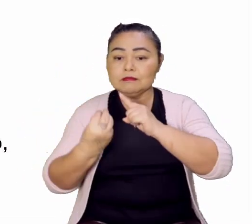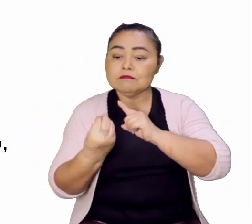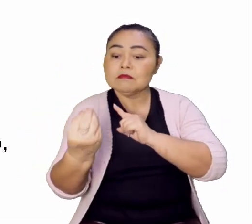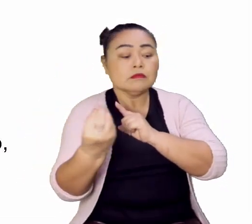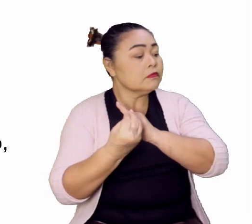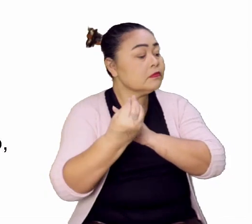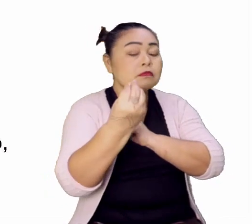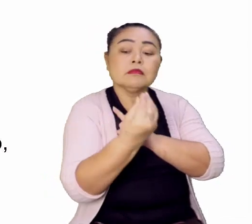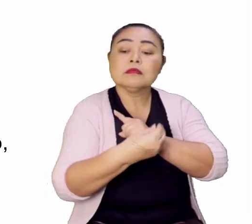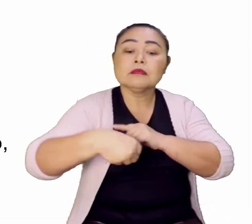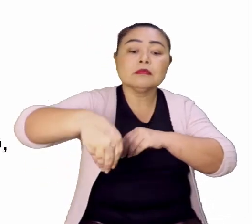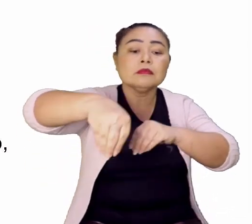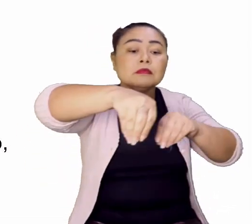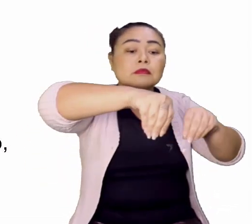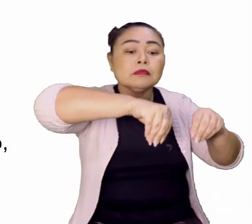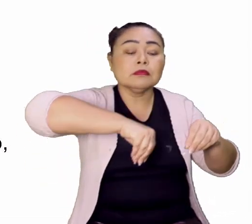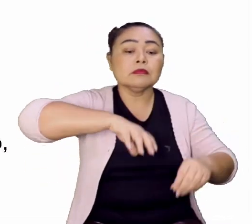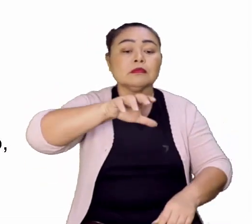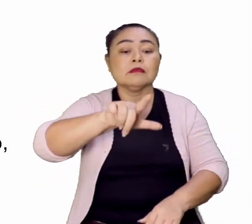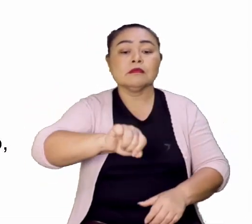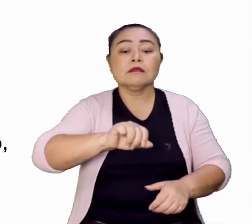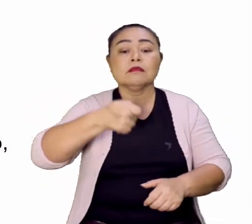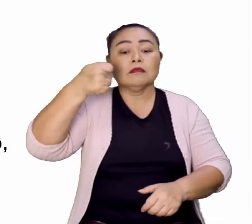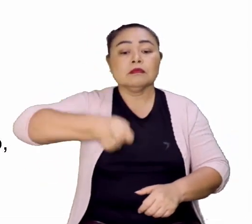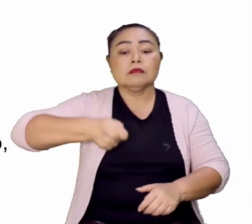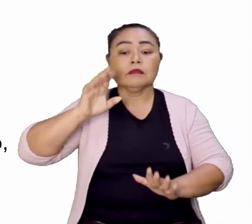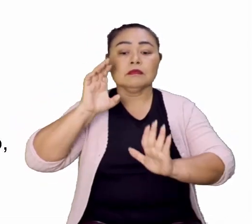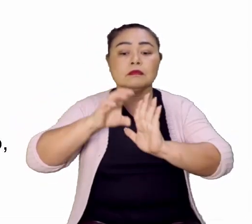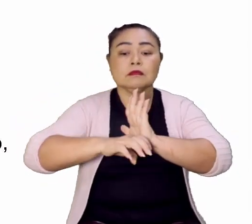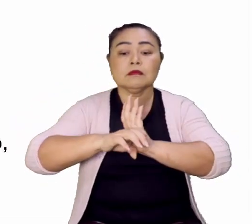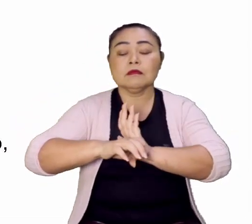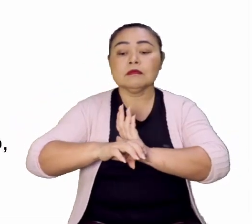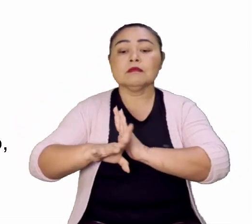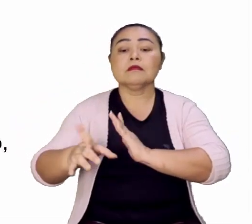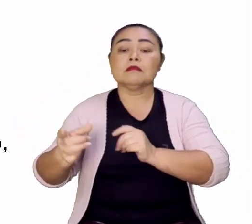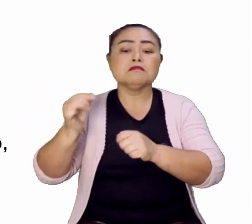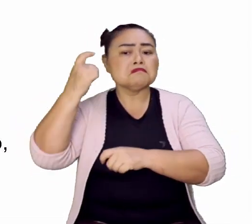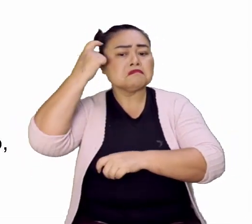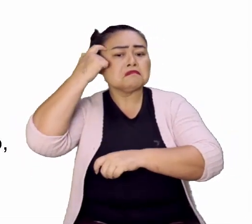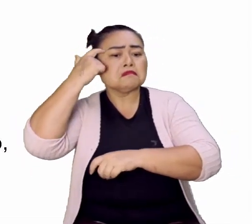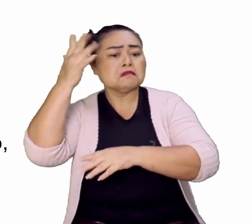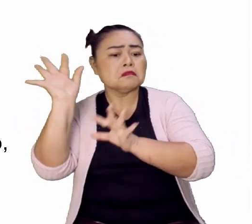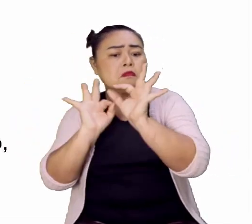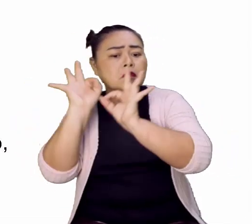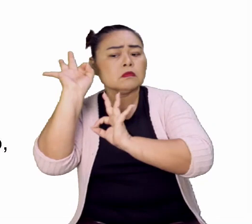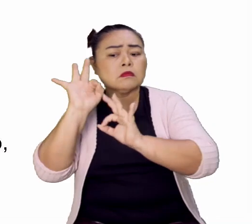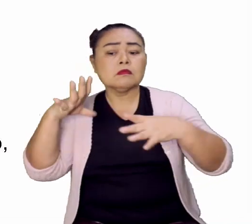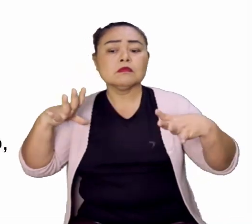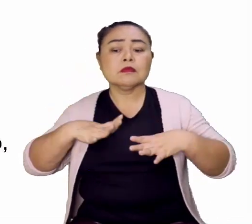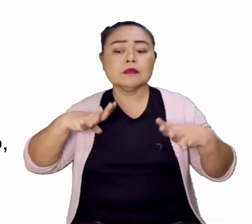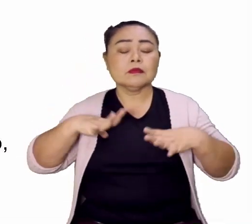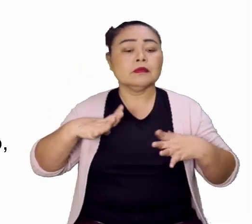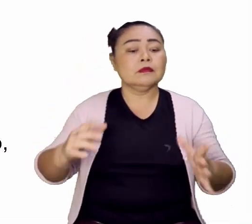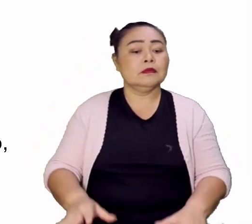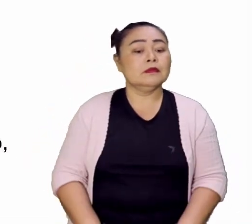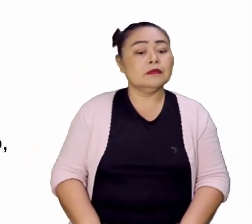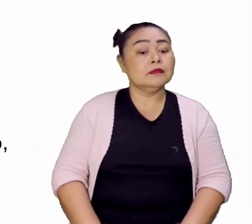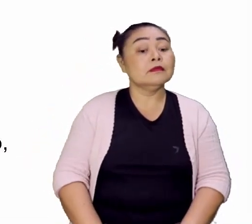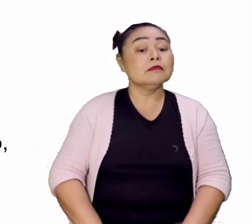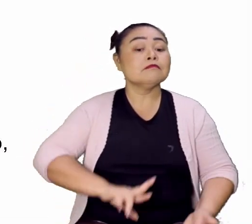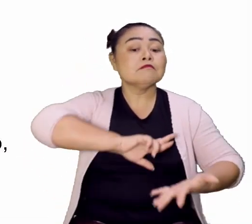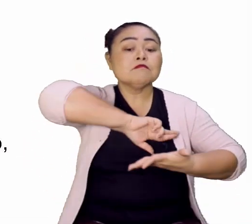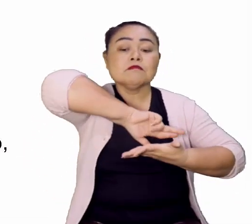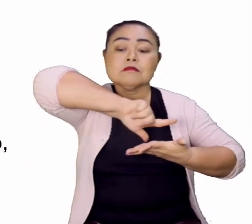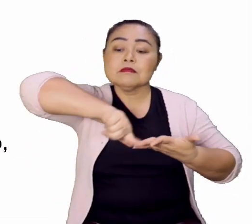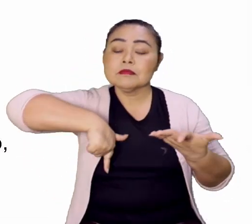terra na colônia e a vigência de uma concepção racionalista de planejamento da inscidade. C, a